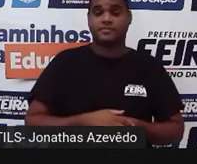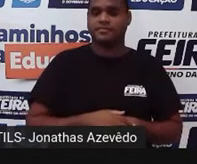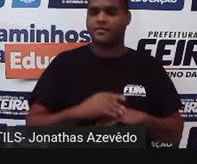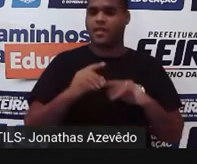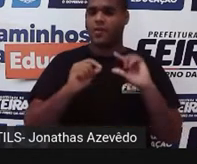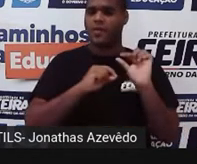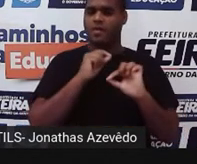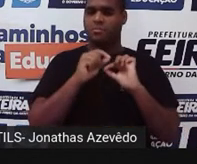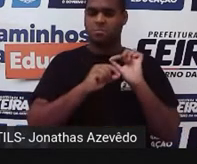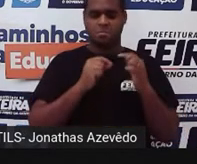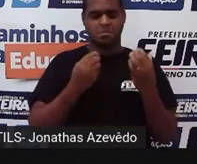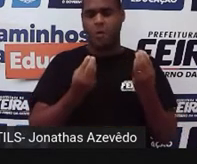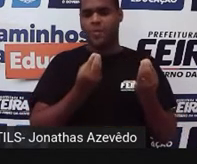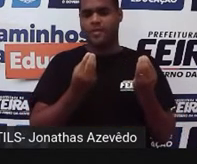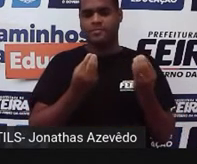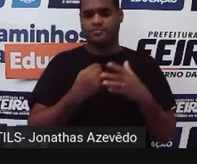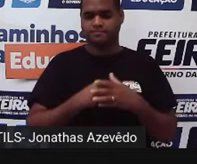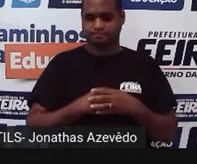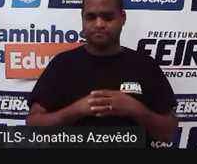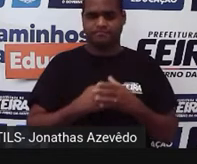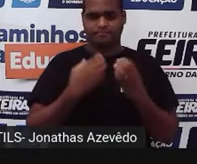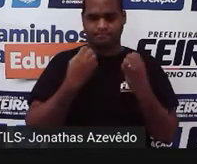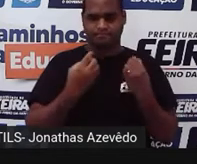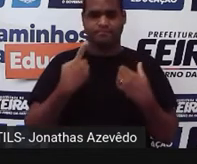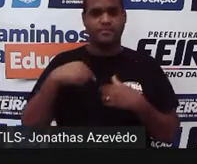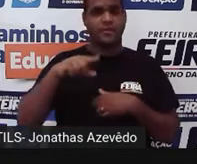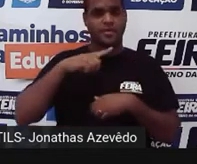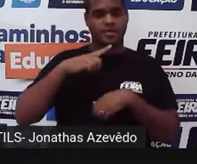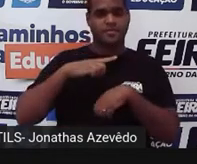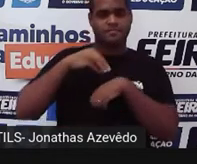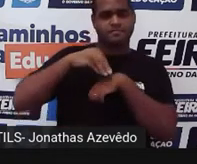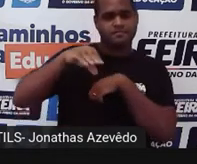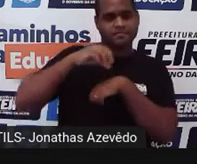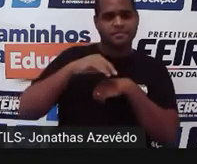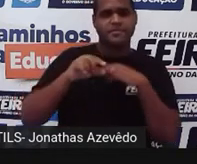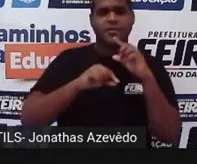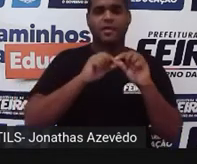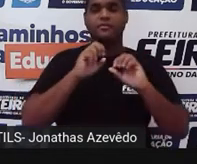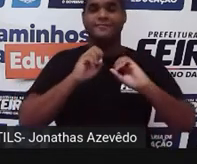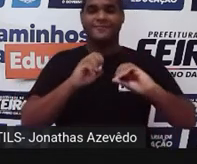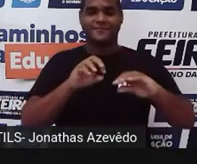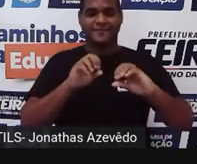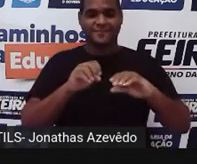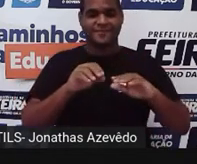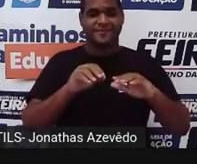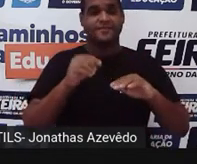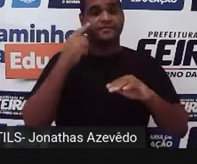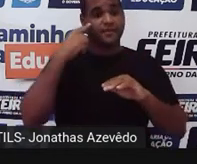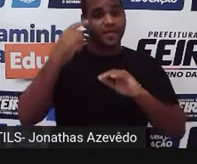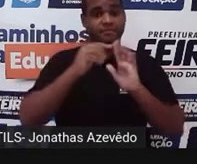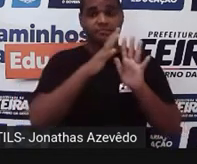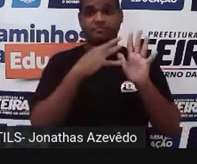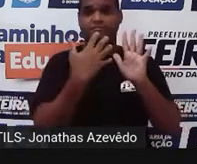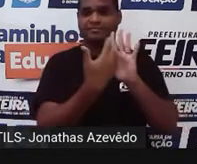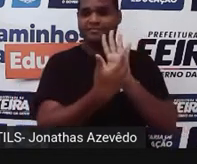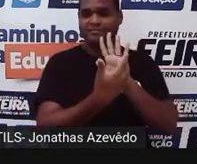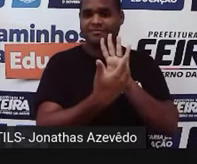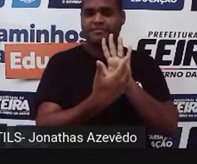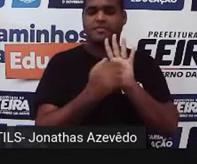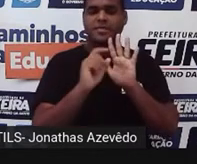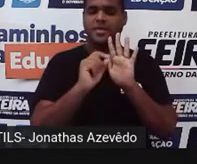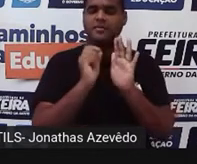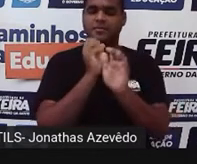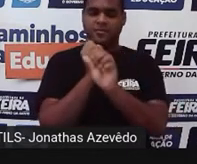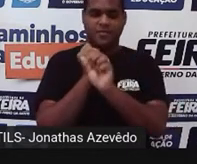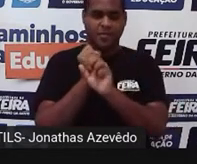situação é essa? Bom, a gente vai trazer de novo para essa aula, né? Um boletim que tem ali umas